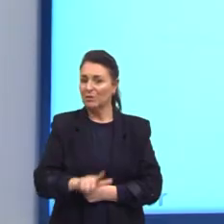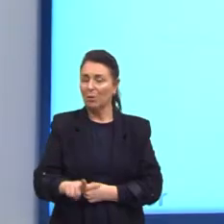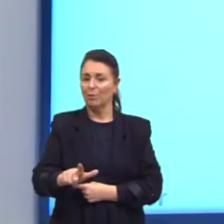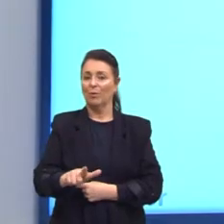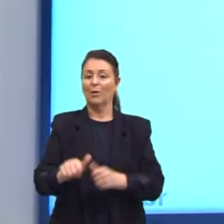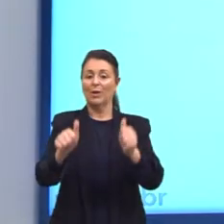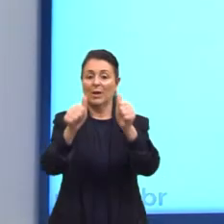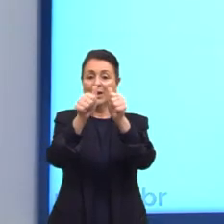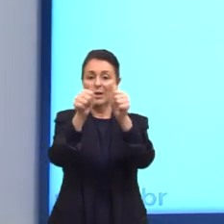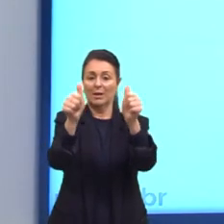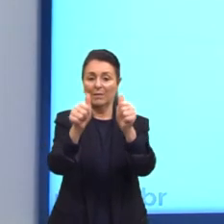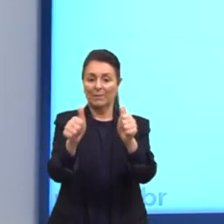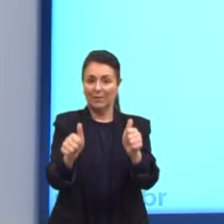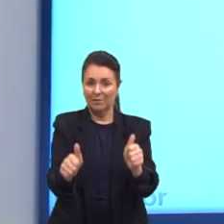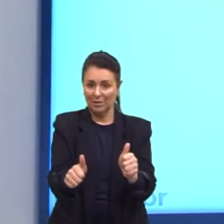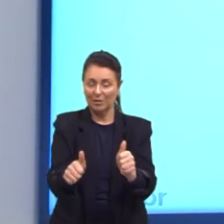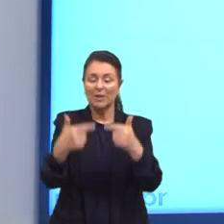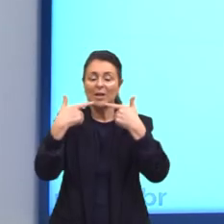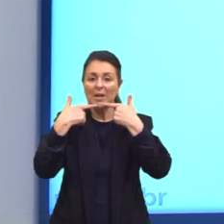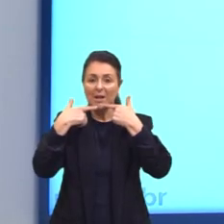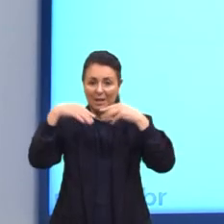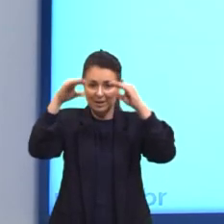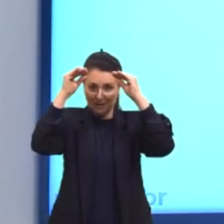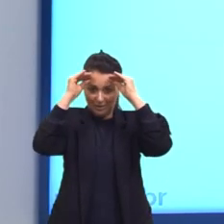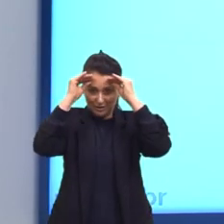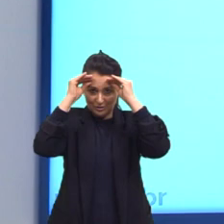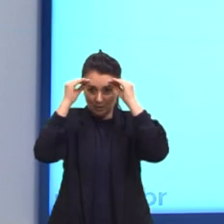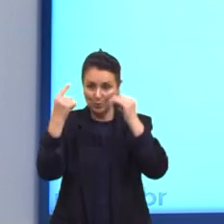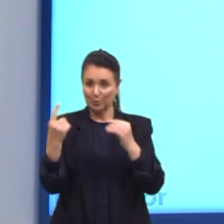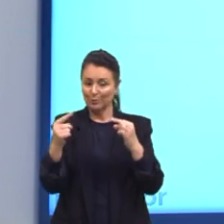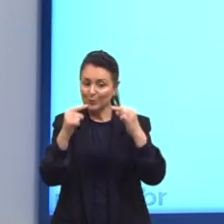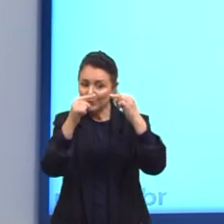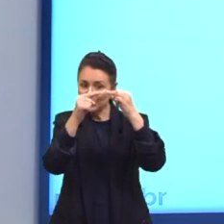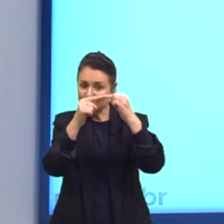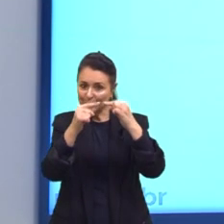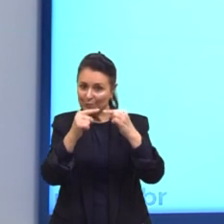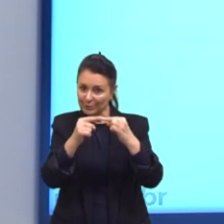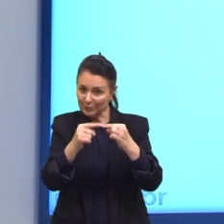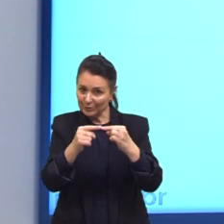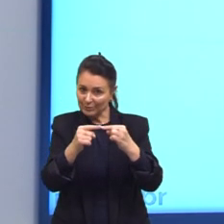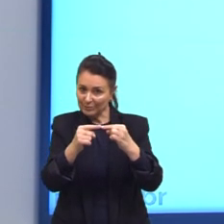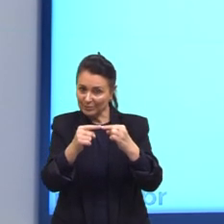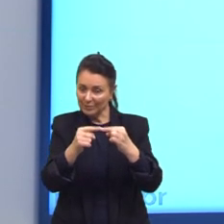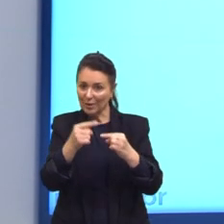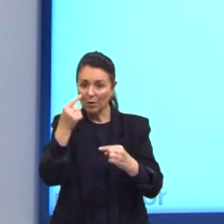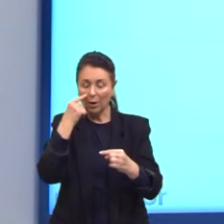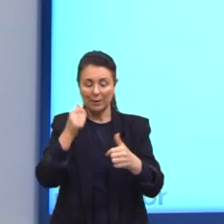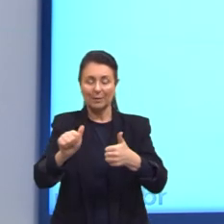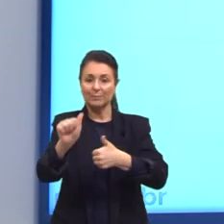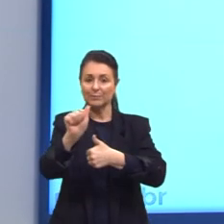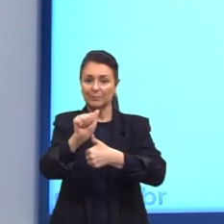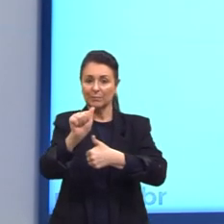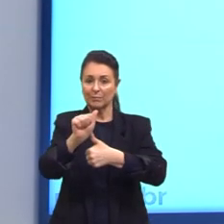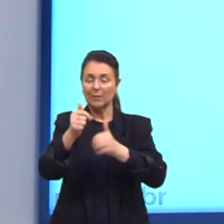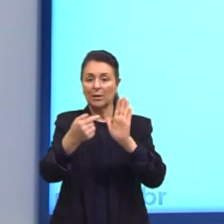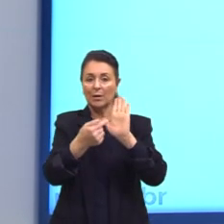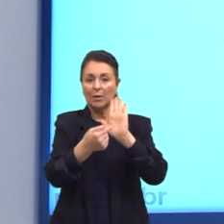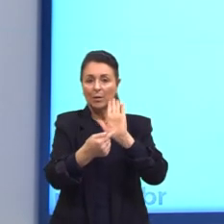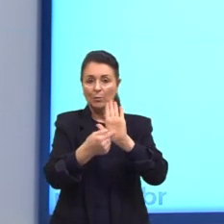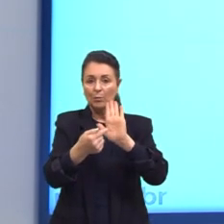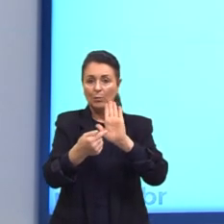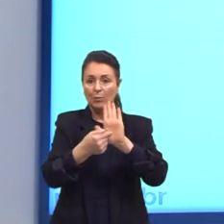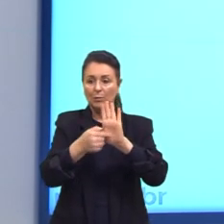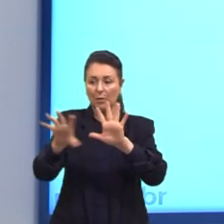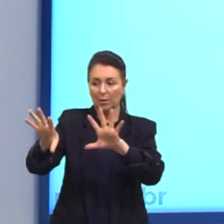Imagens e linguagem. Então, aqui a gente está olhando essas duas coisas. Letra A. Evidenciar as formas de